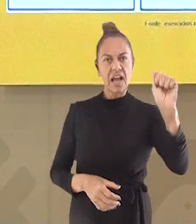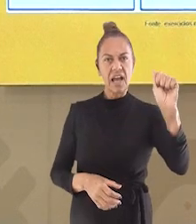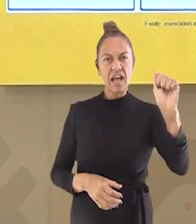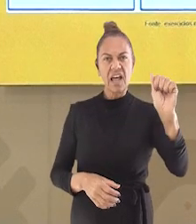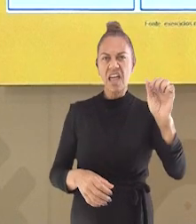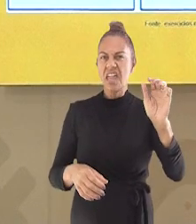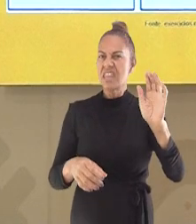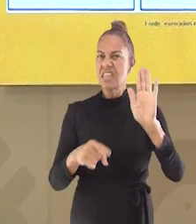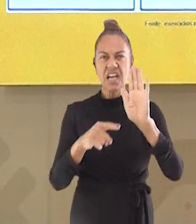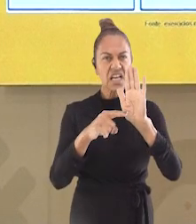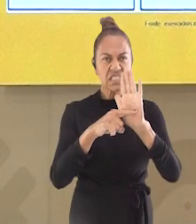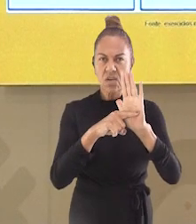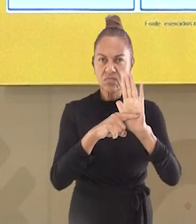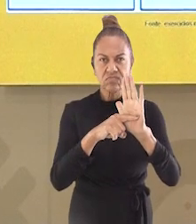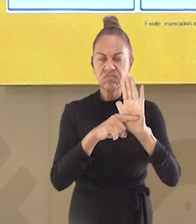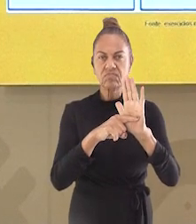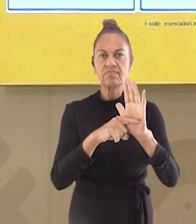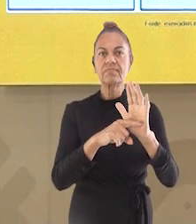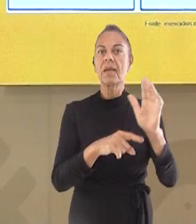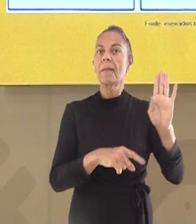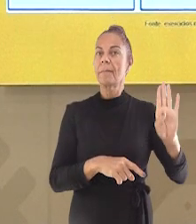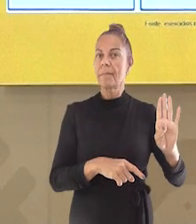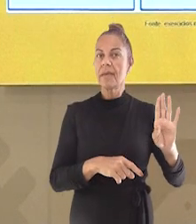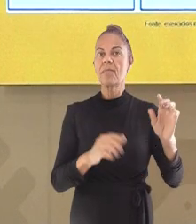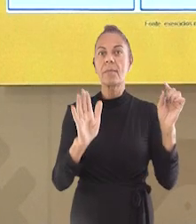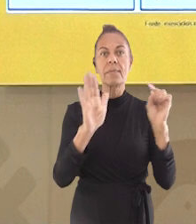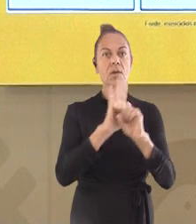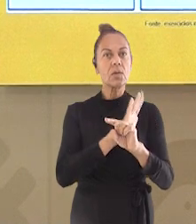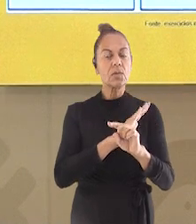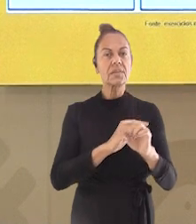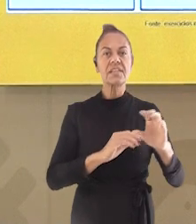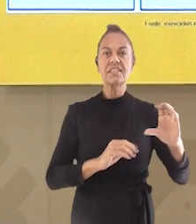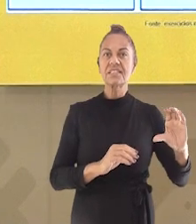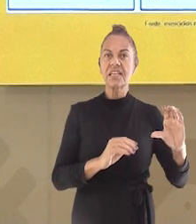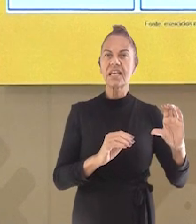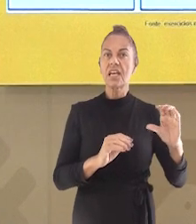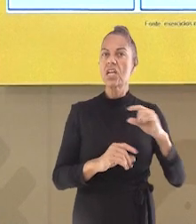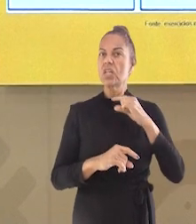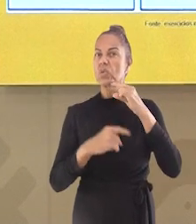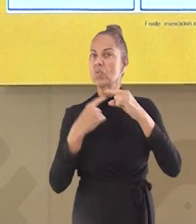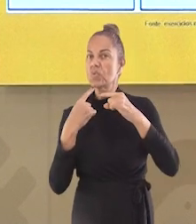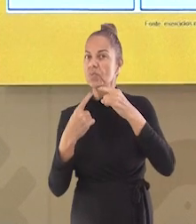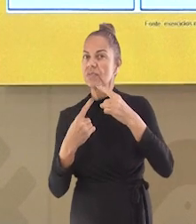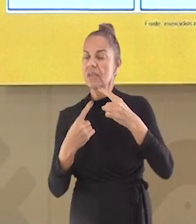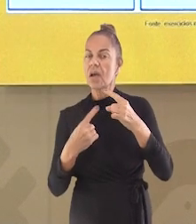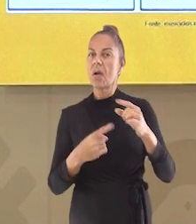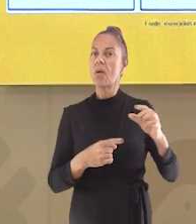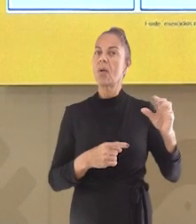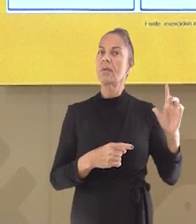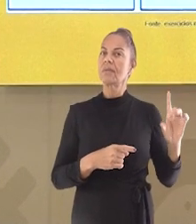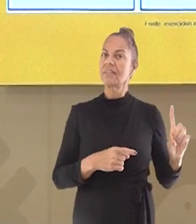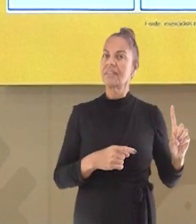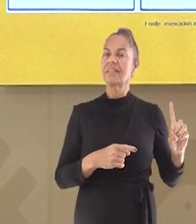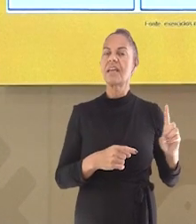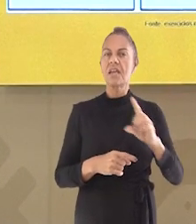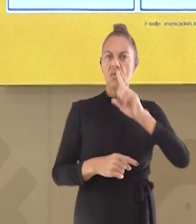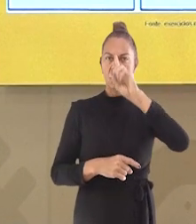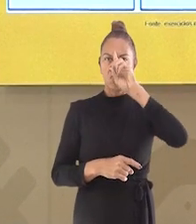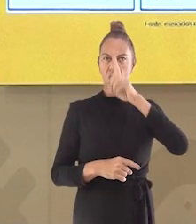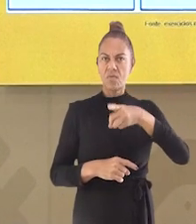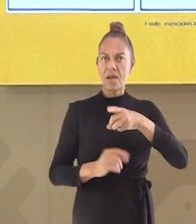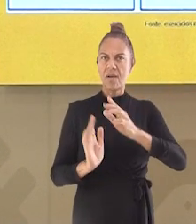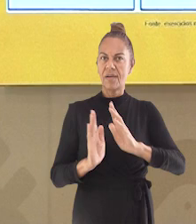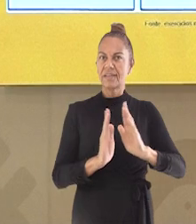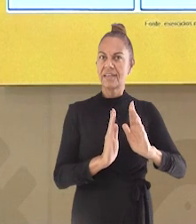Letra A, uma negação. Letra B, uma pergunta. Letra C, uma dúvida. Ou letra D,